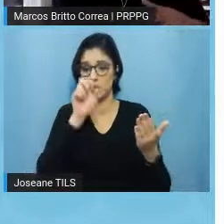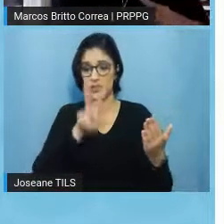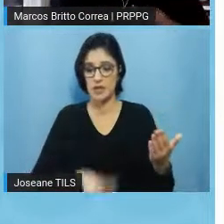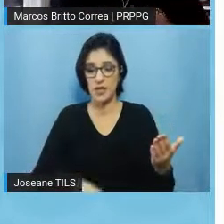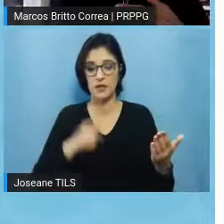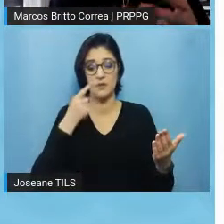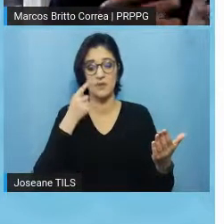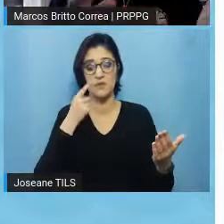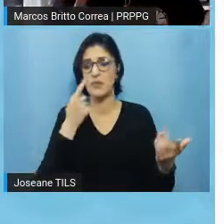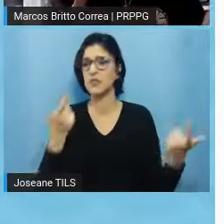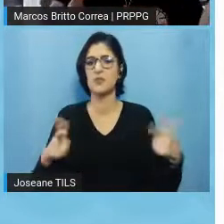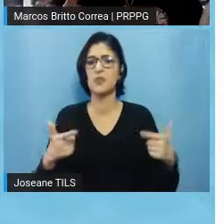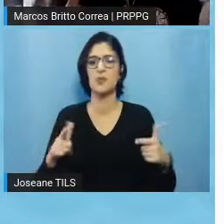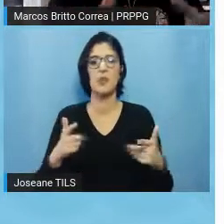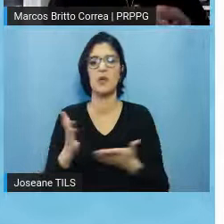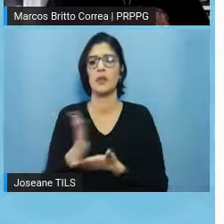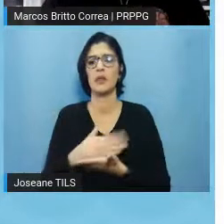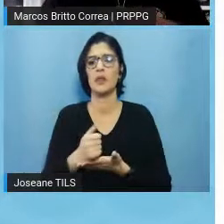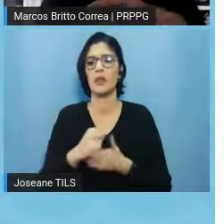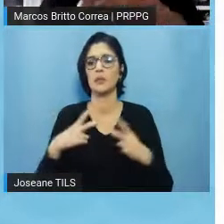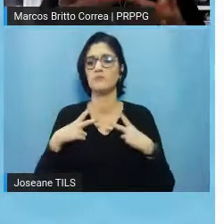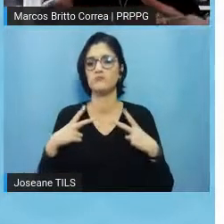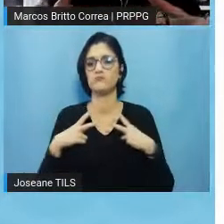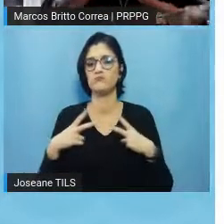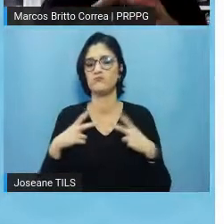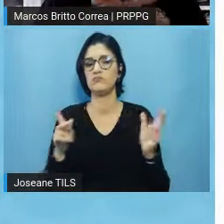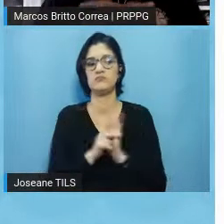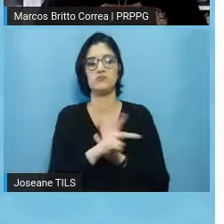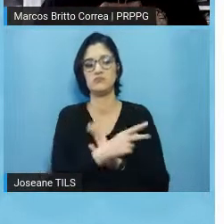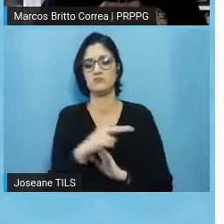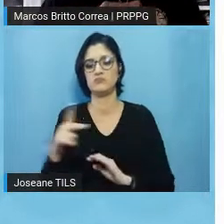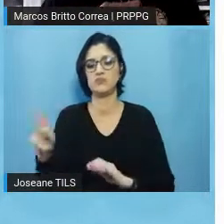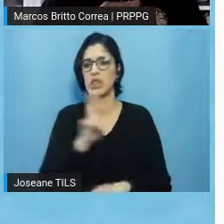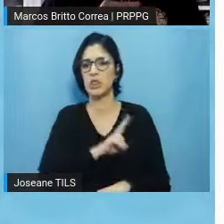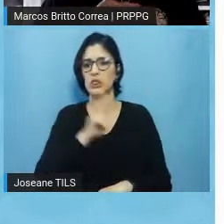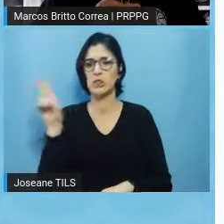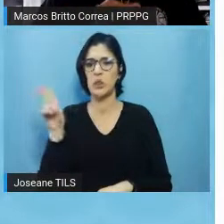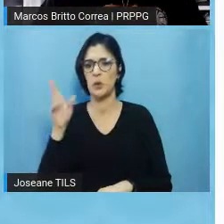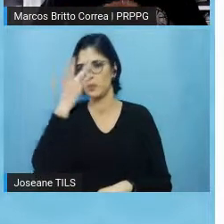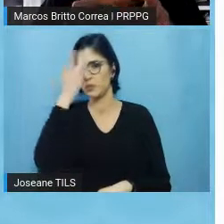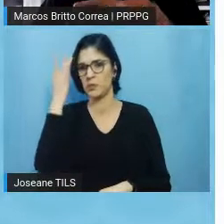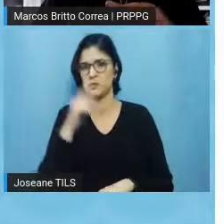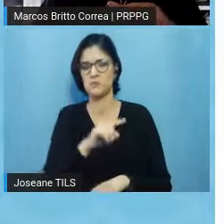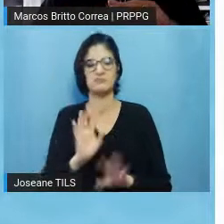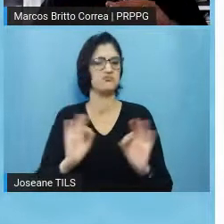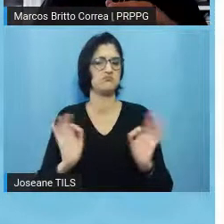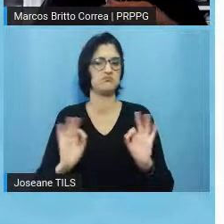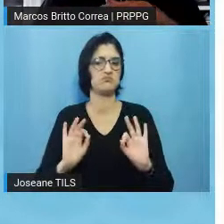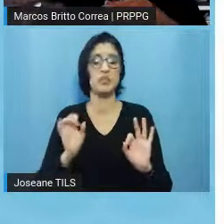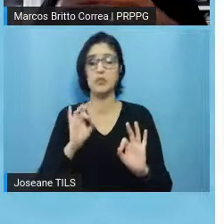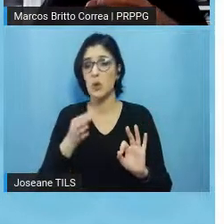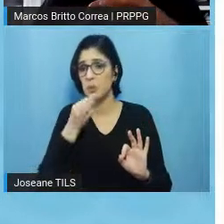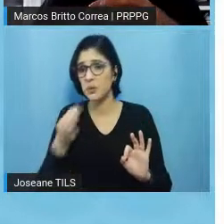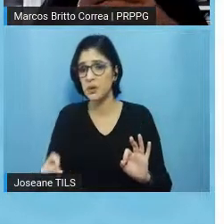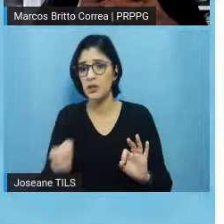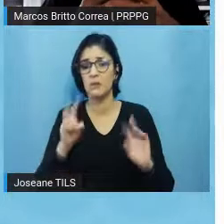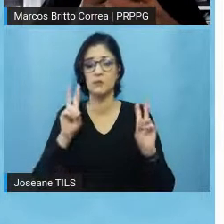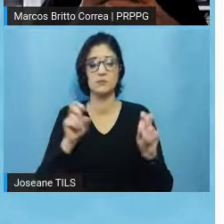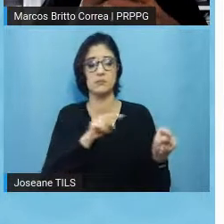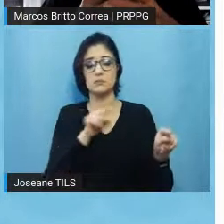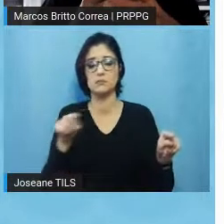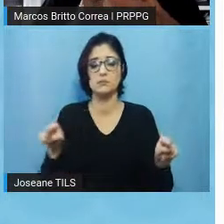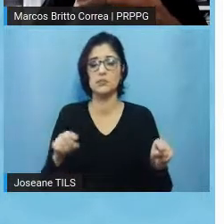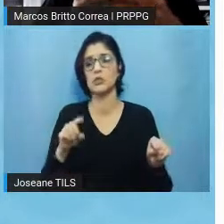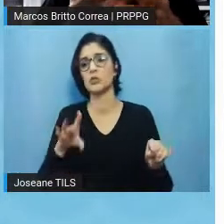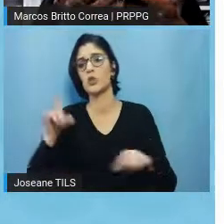onde não há dados pessoais de nenhum, de nenhuma natureza, eu não preciso passar esse